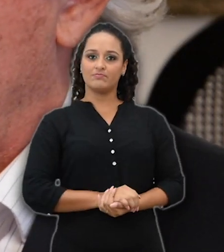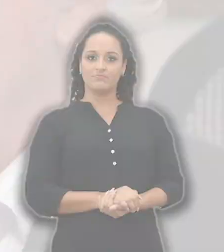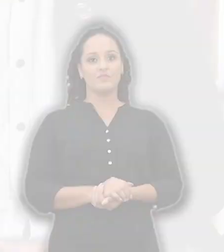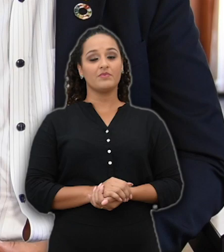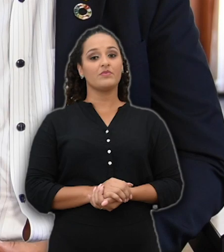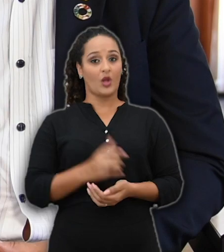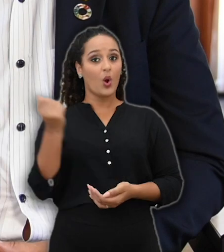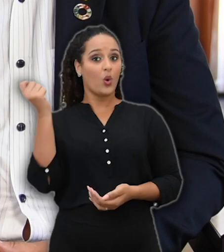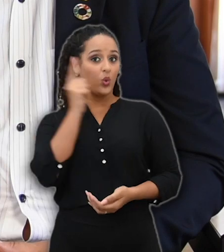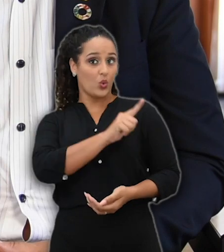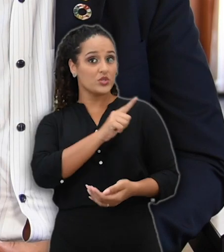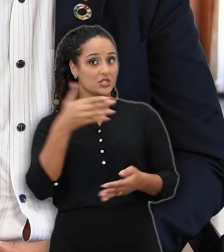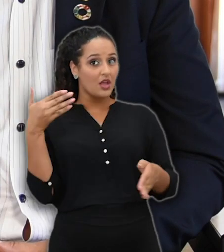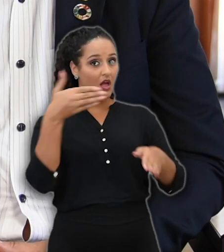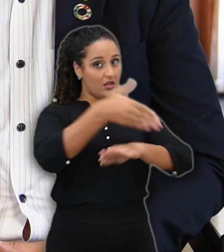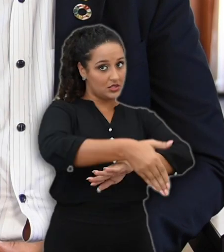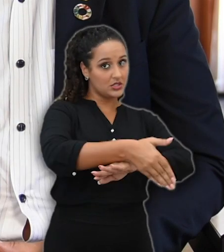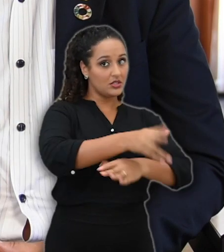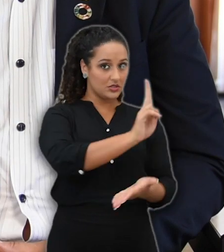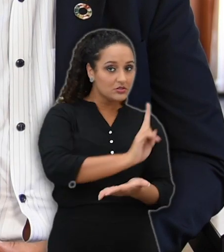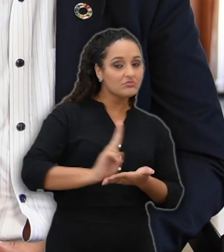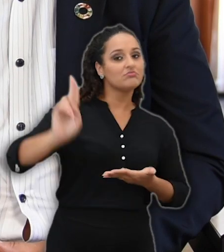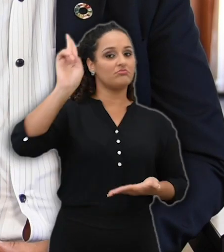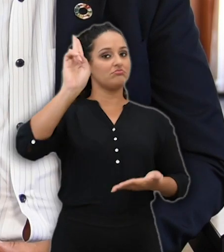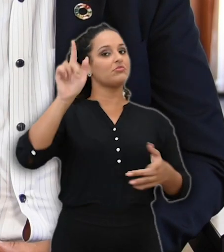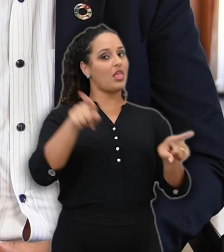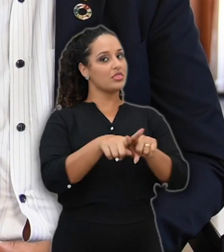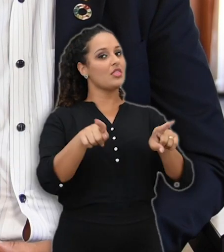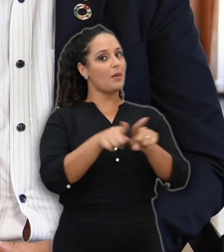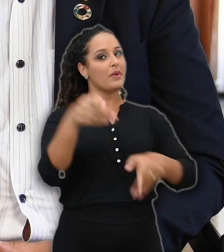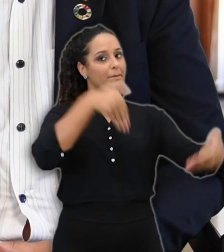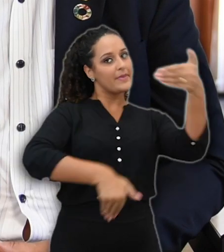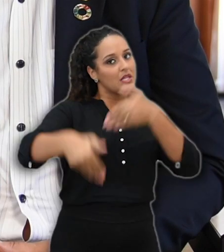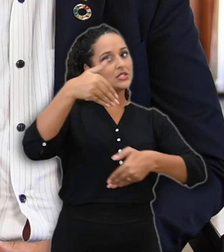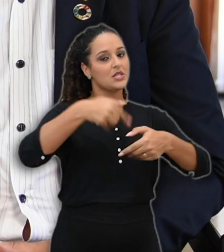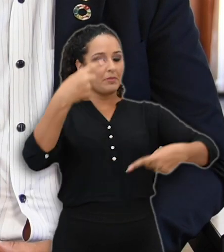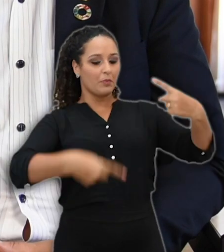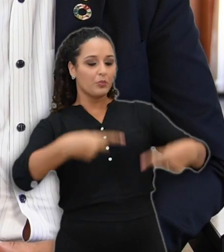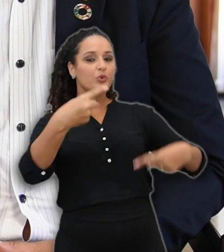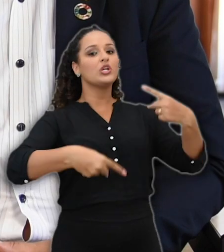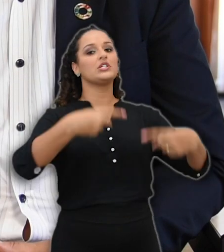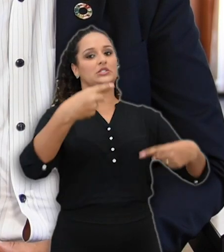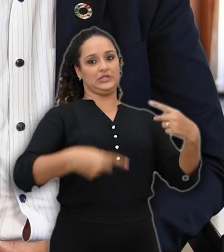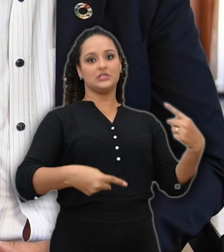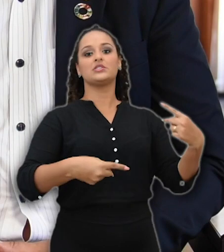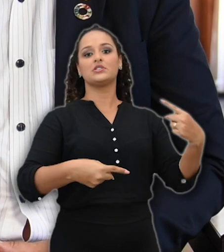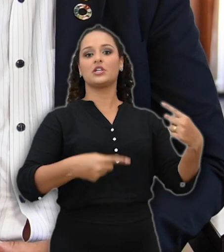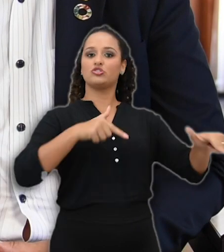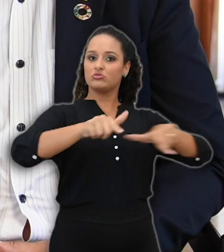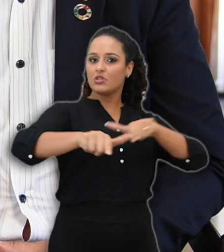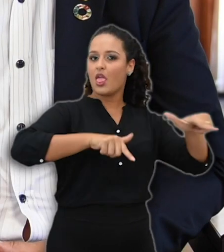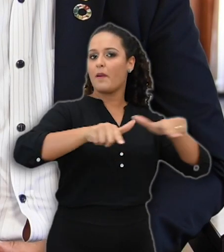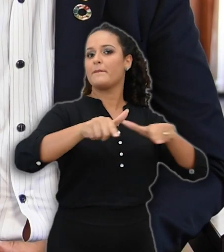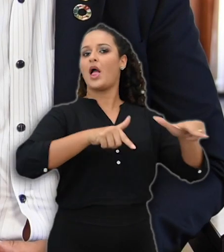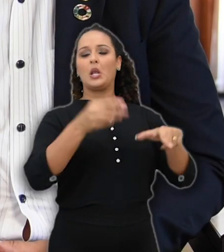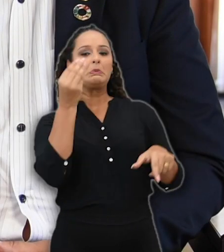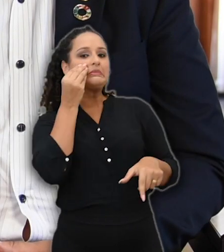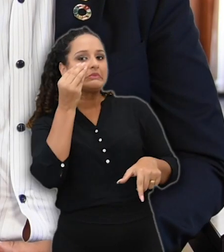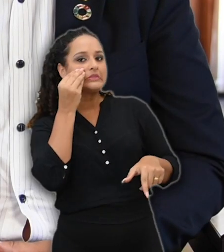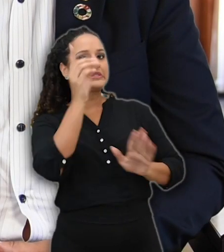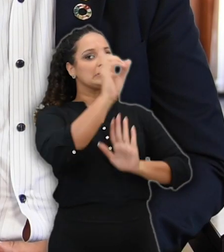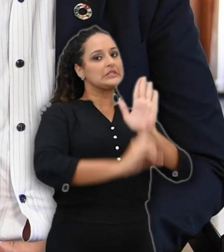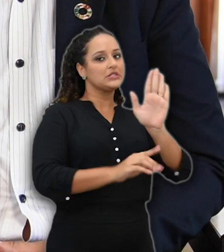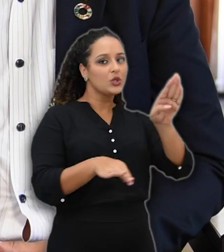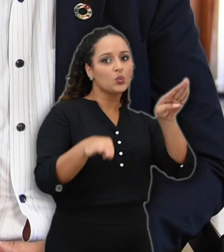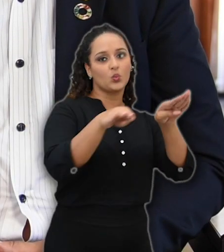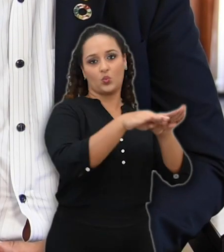nosso país. Uma outra forma também de você ter acesso à universidade e ter acesso também a essa política de ações